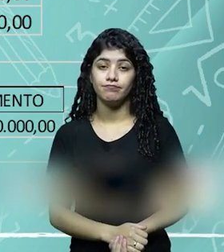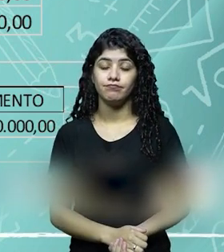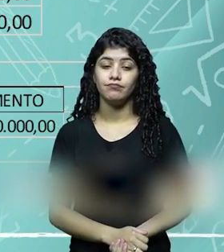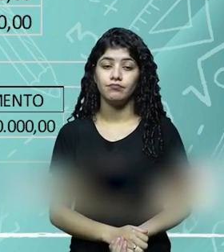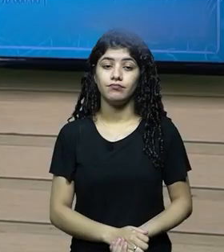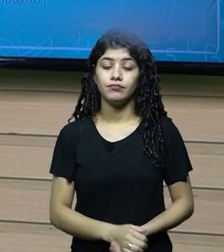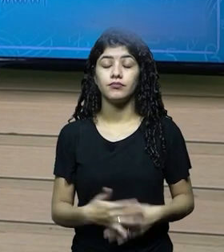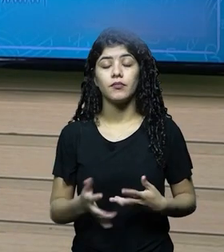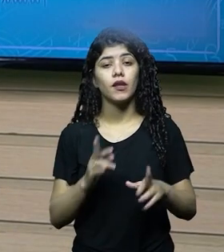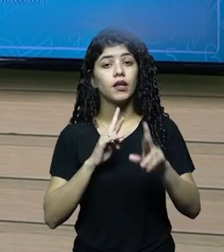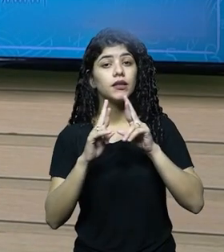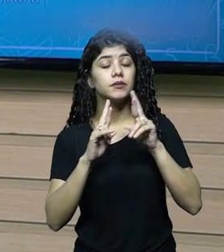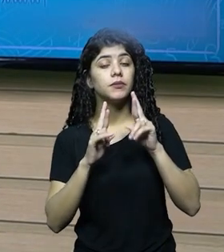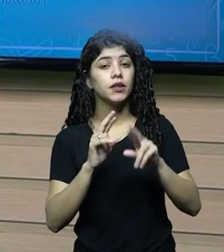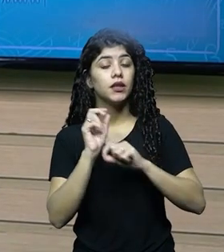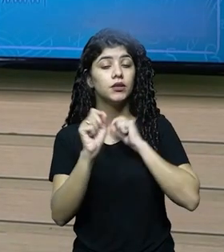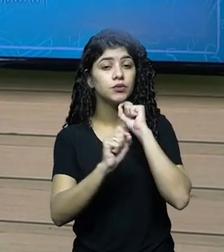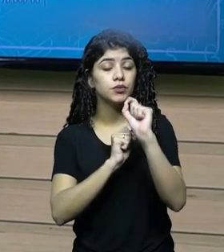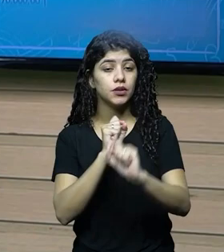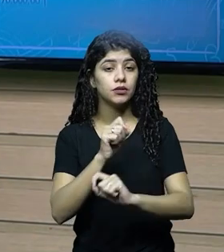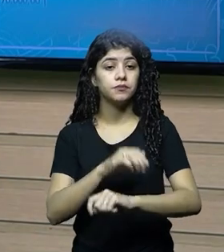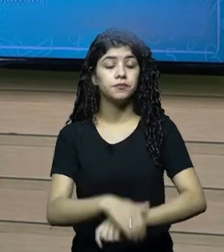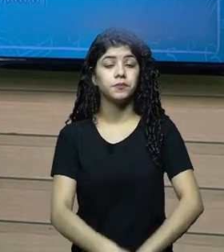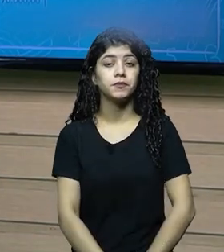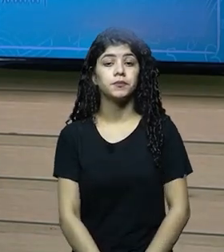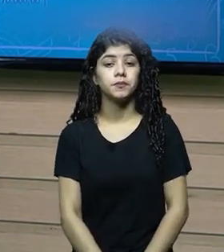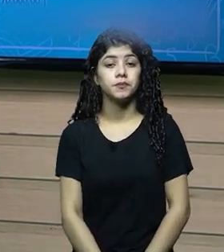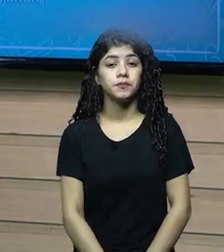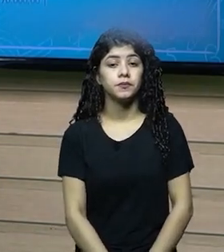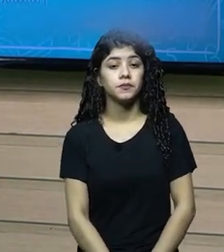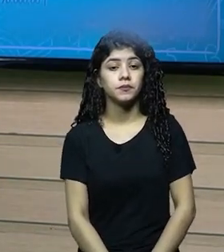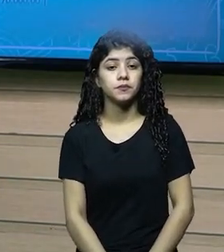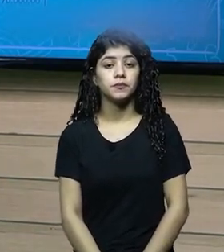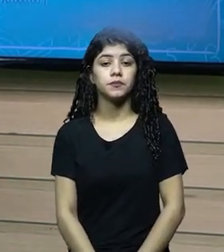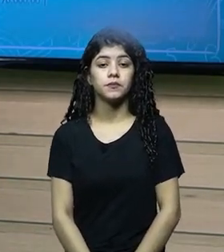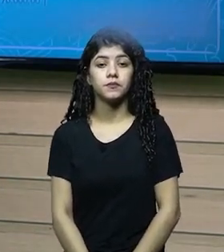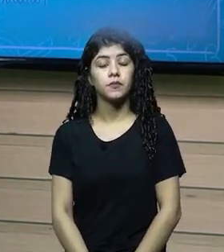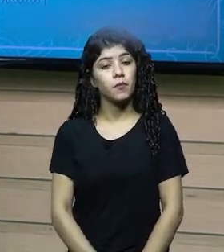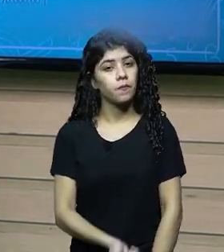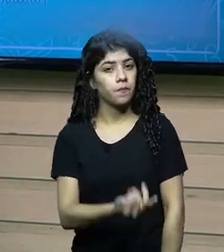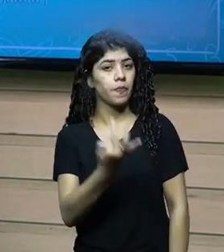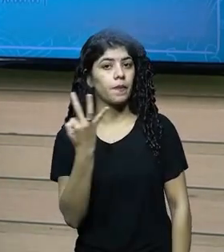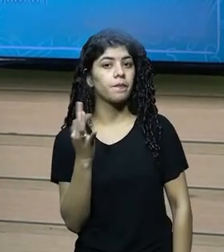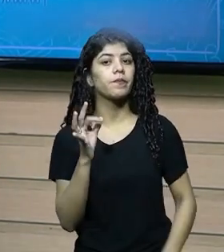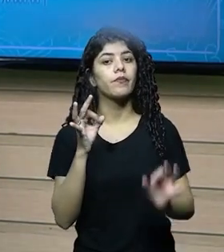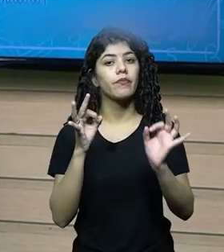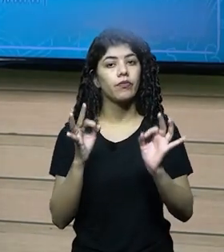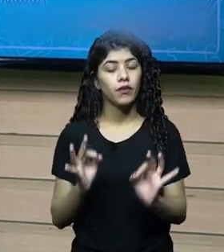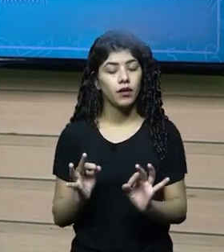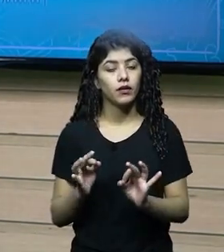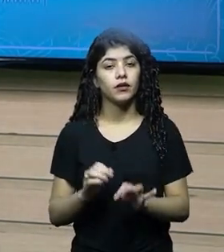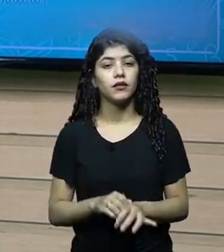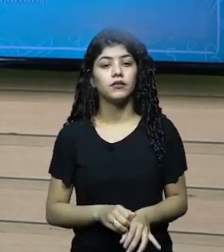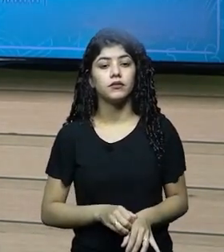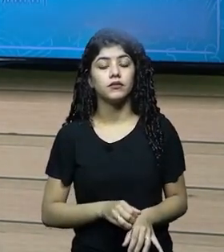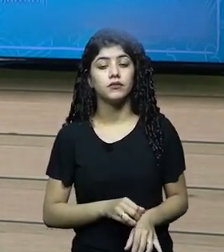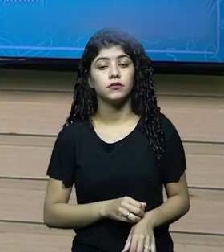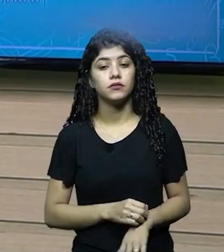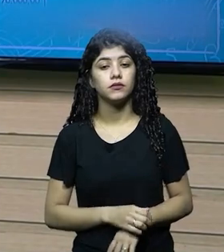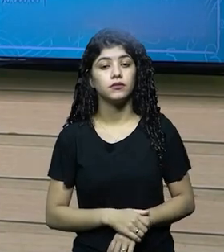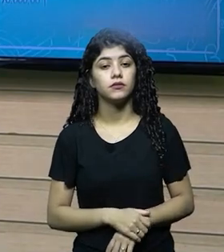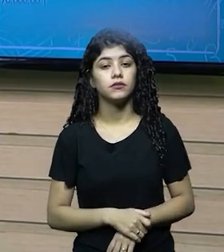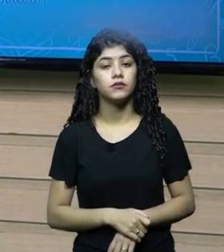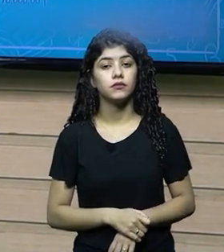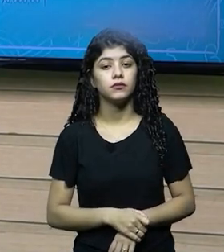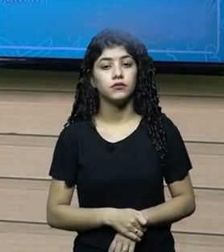Então, eram esperados uma determinada quantidade de grãos, de toneladas,